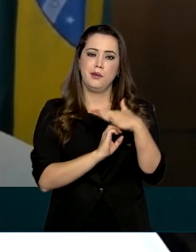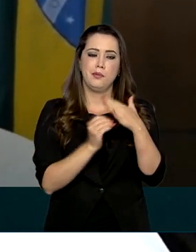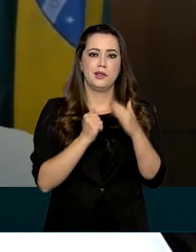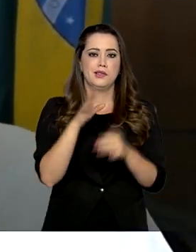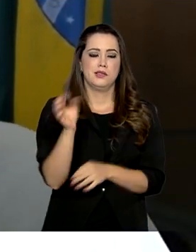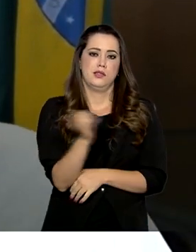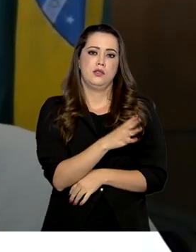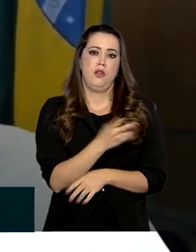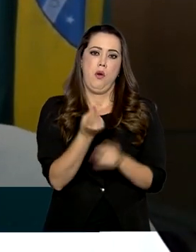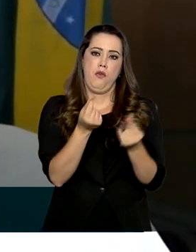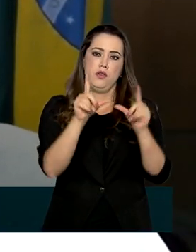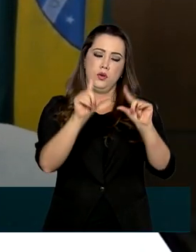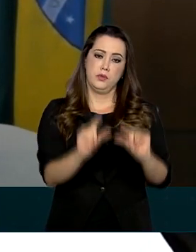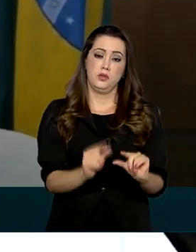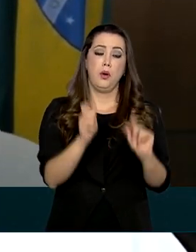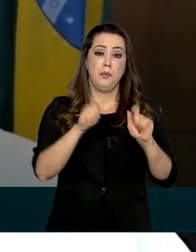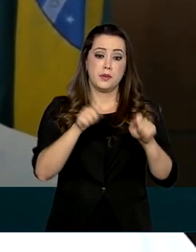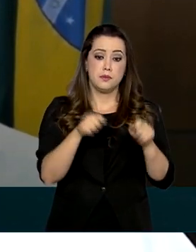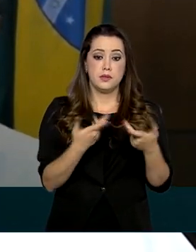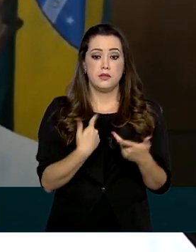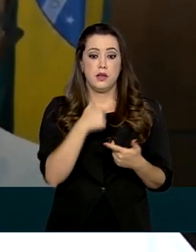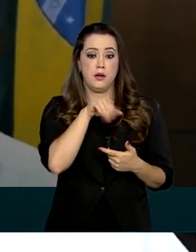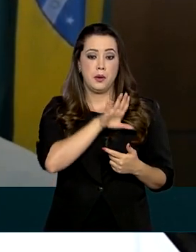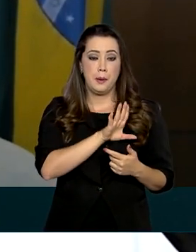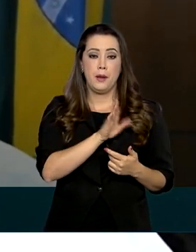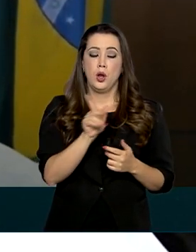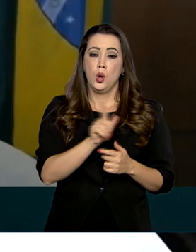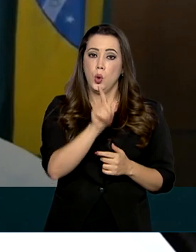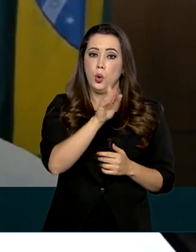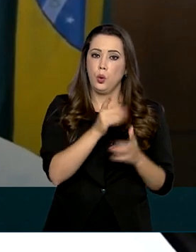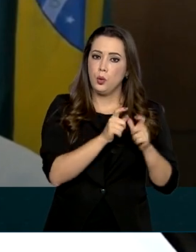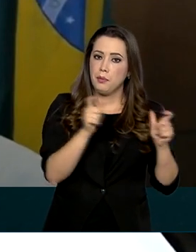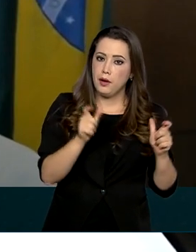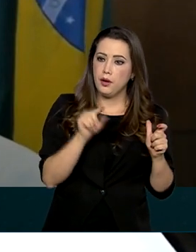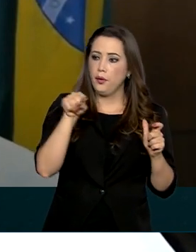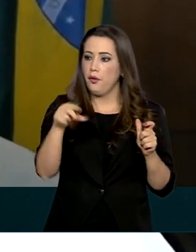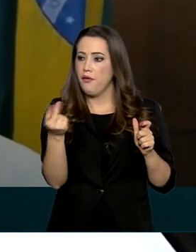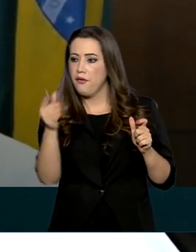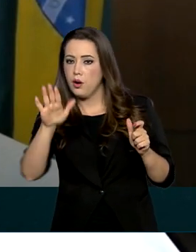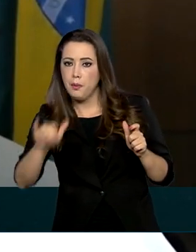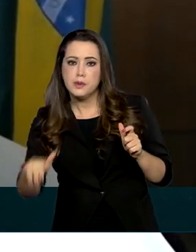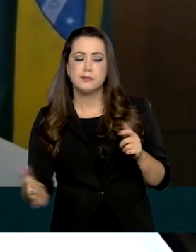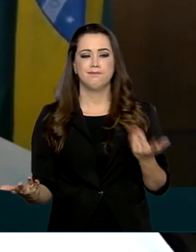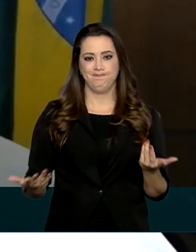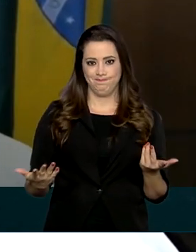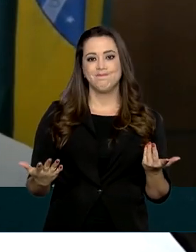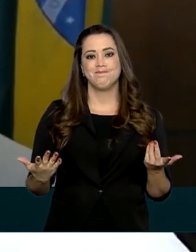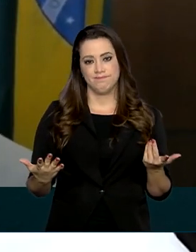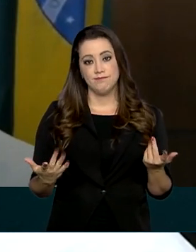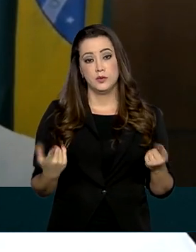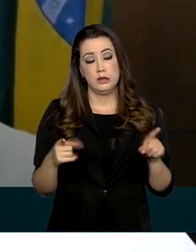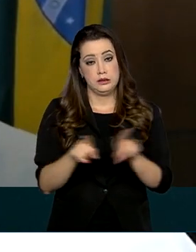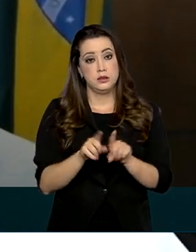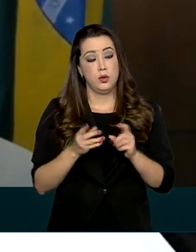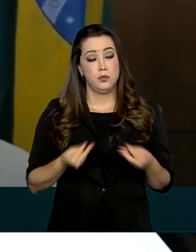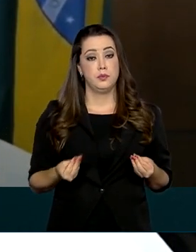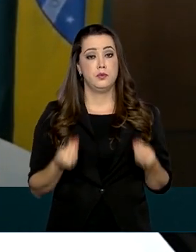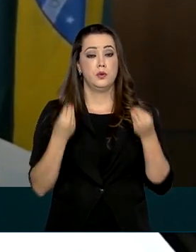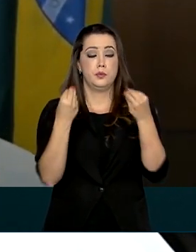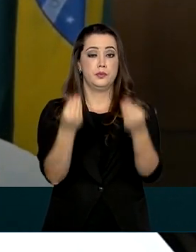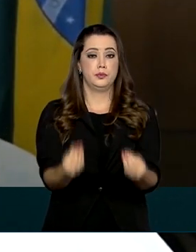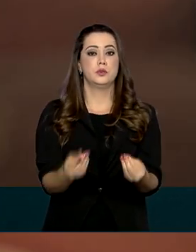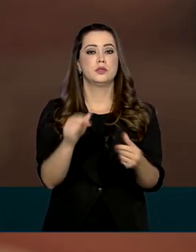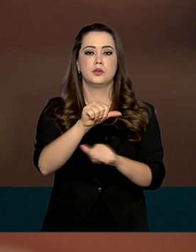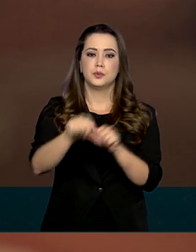significa mais margem para quem está de um lado e menos preço para quem está do outro. Então, é uma ferramenta que vai proporcionar essa